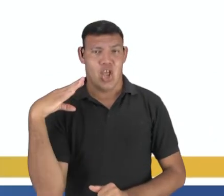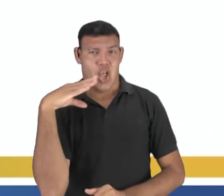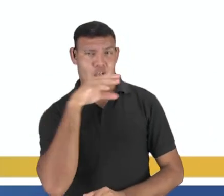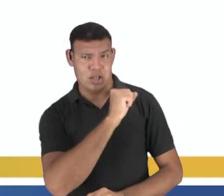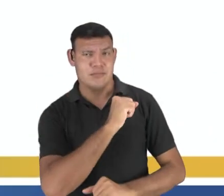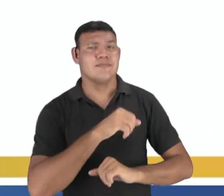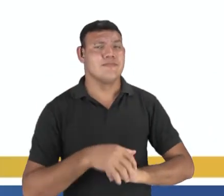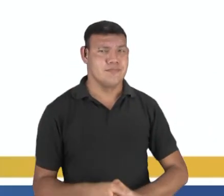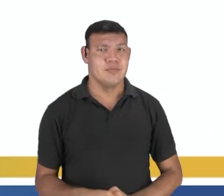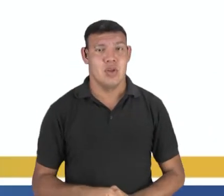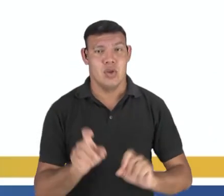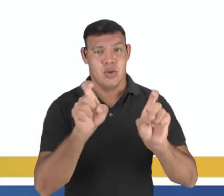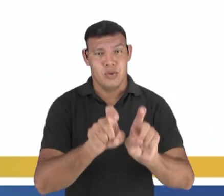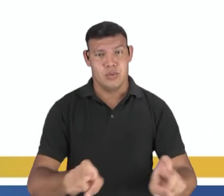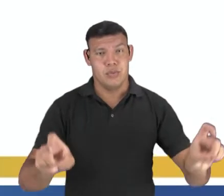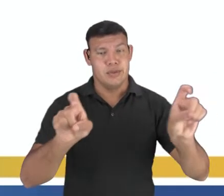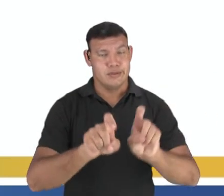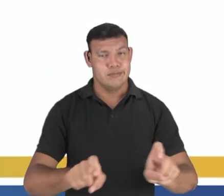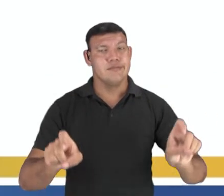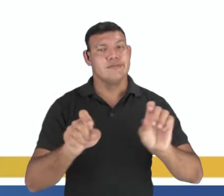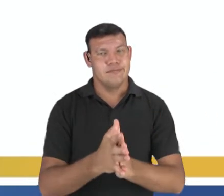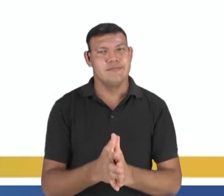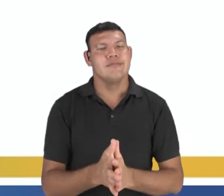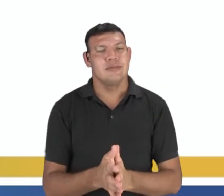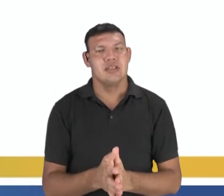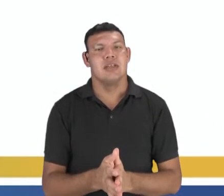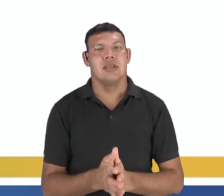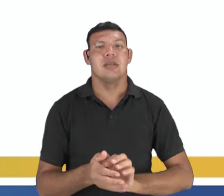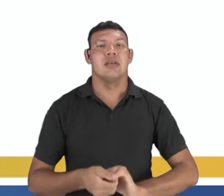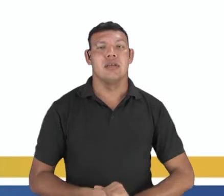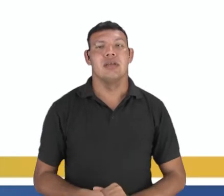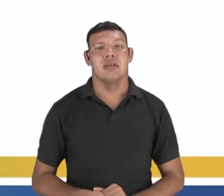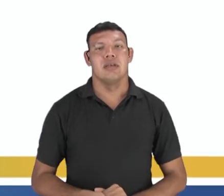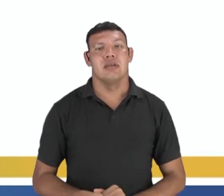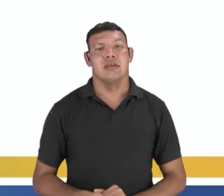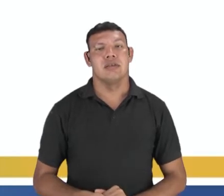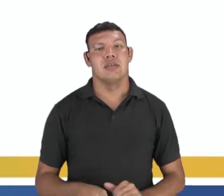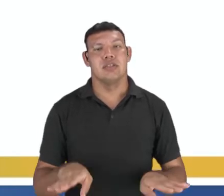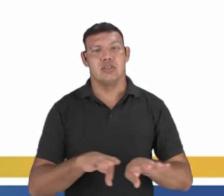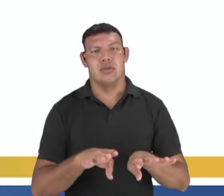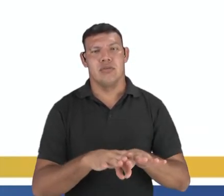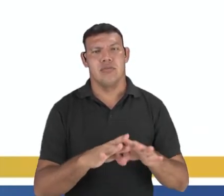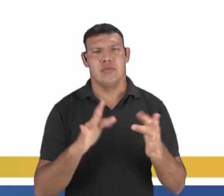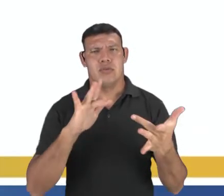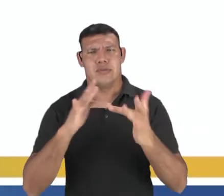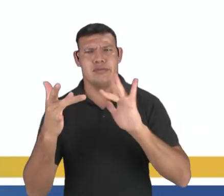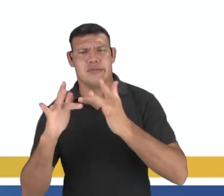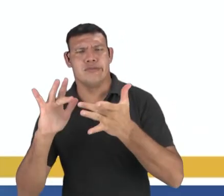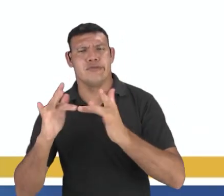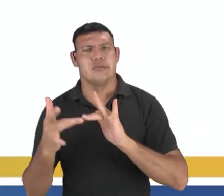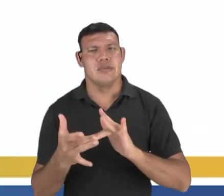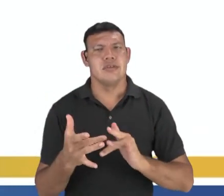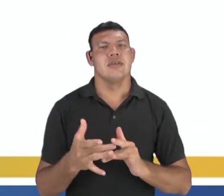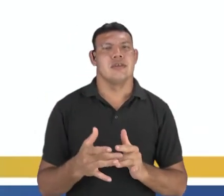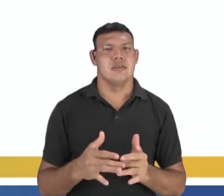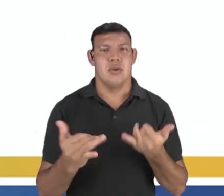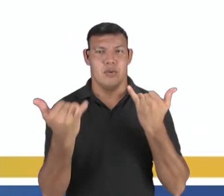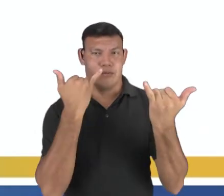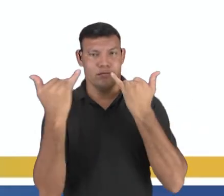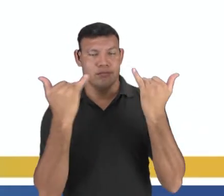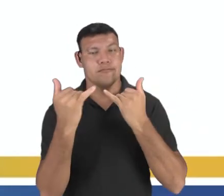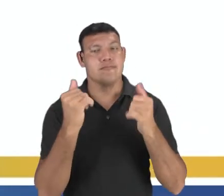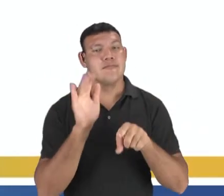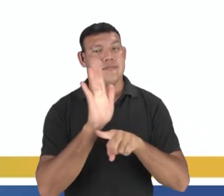impressas consideravelmente. O computador munido de softwares gráficos e as fontes de informações